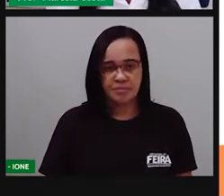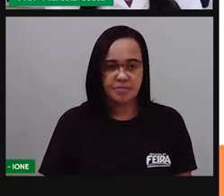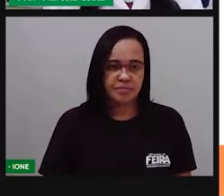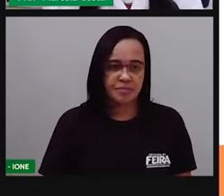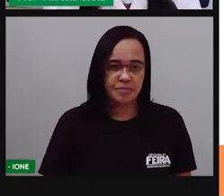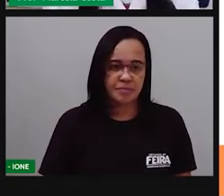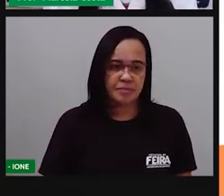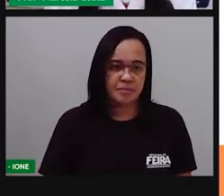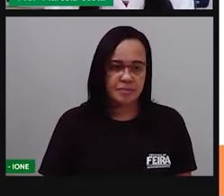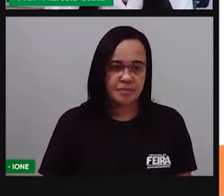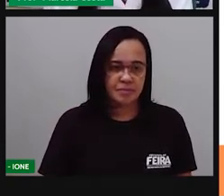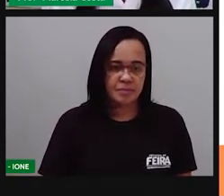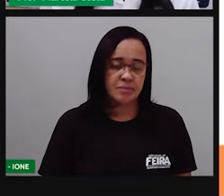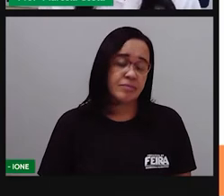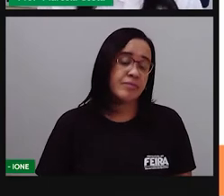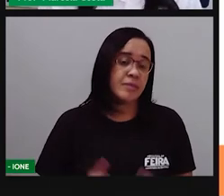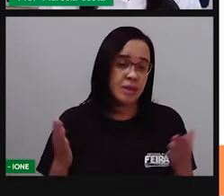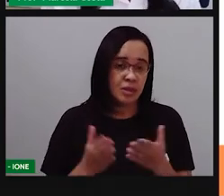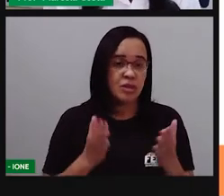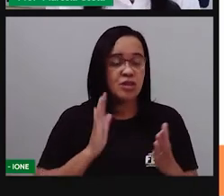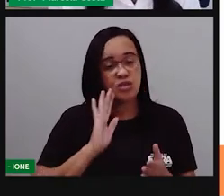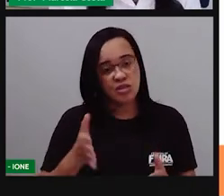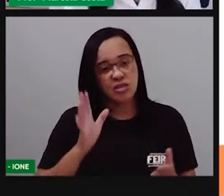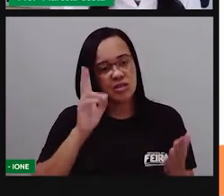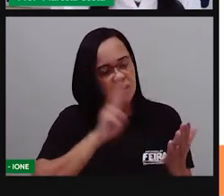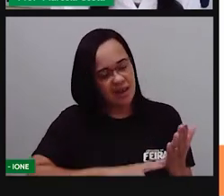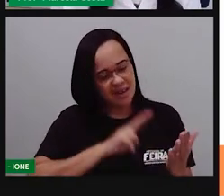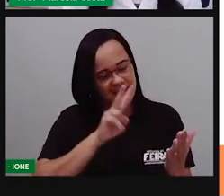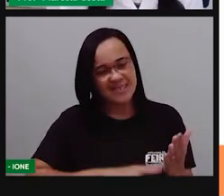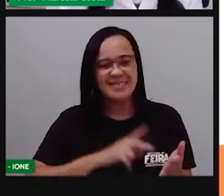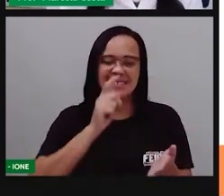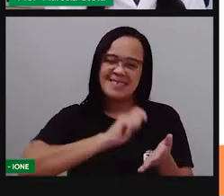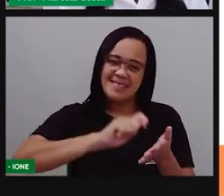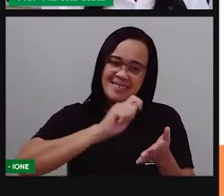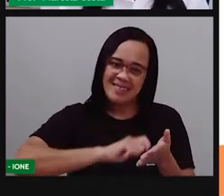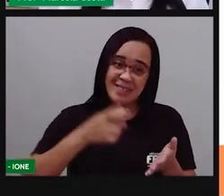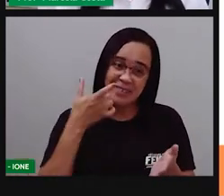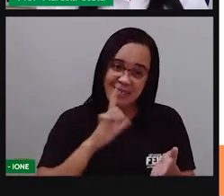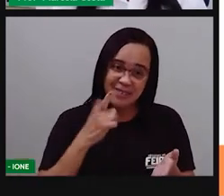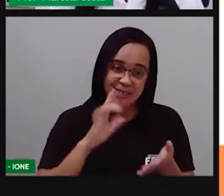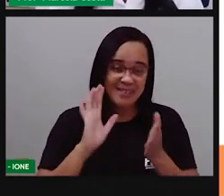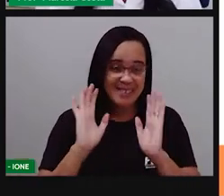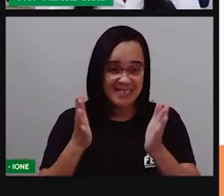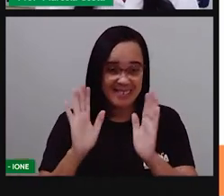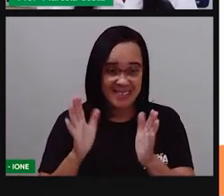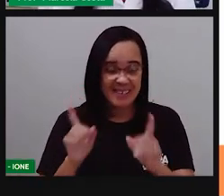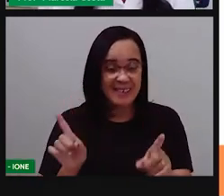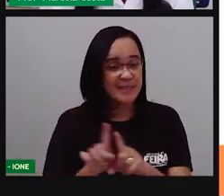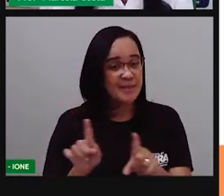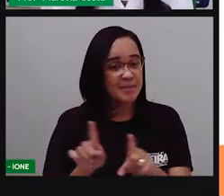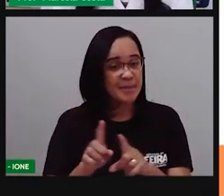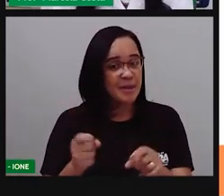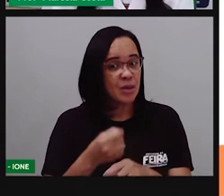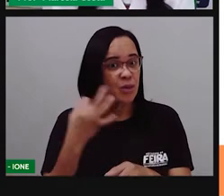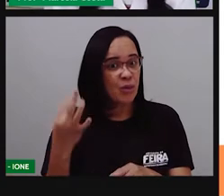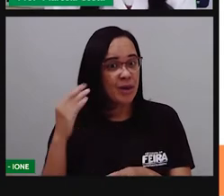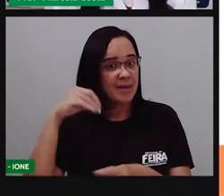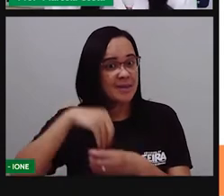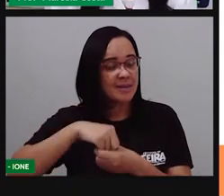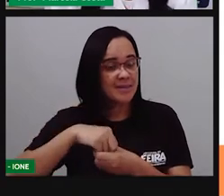Agora que você já conseguiu ler e escrever essas palavras, também já viu quantas sílabas